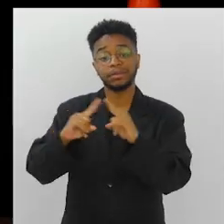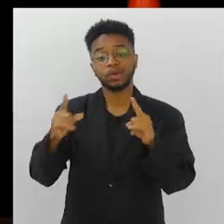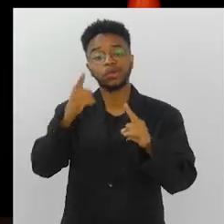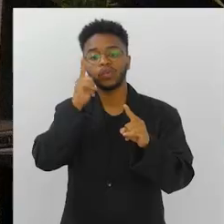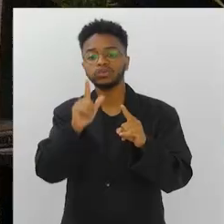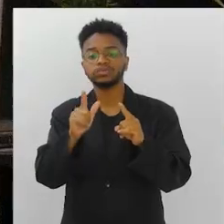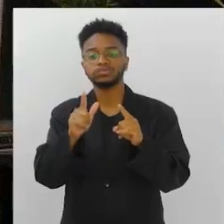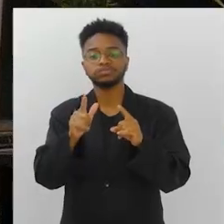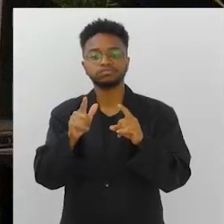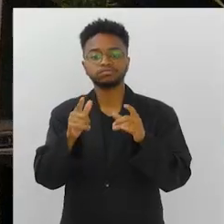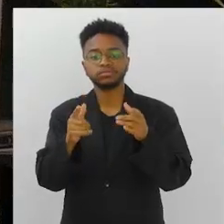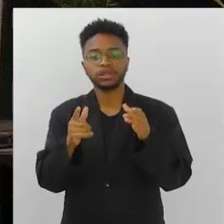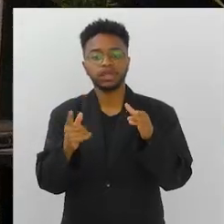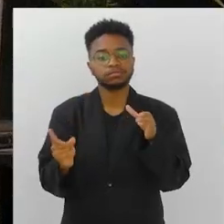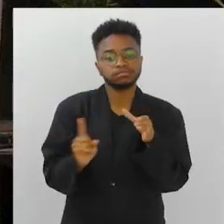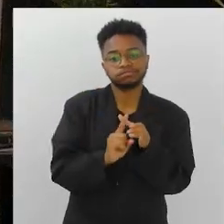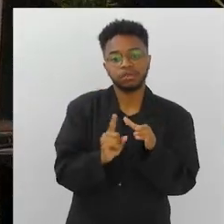e inclui.